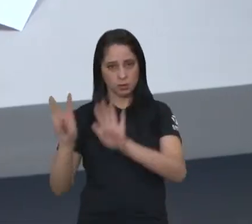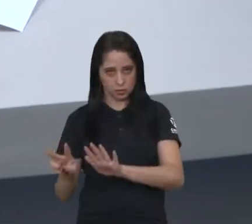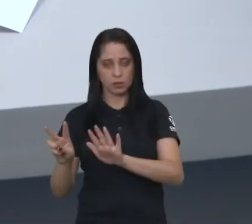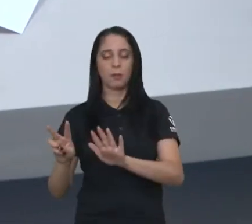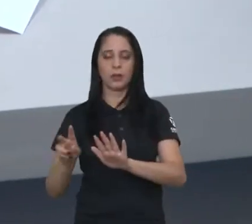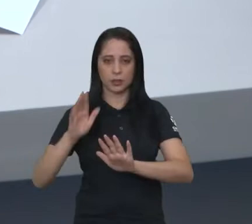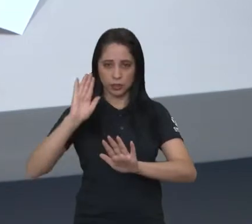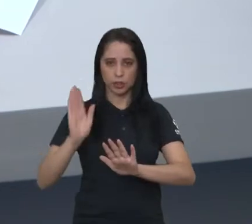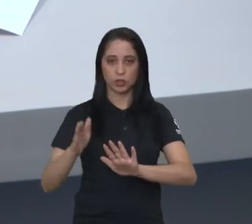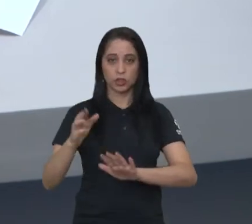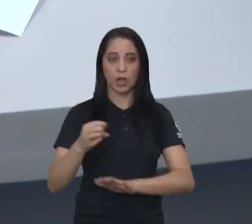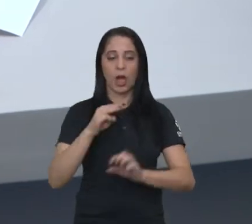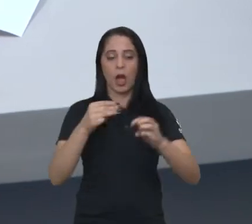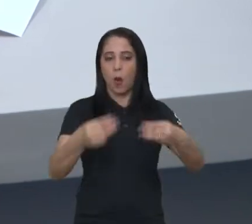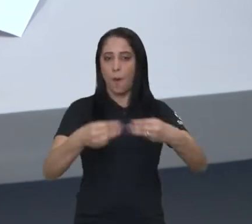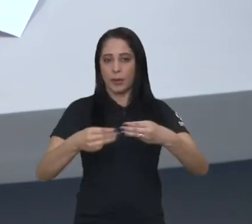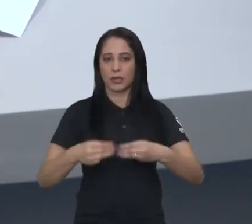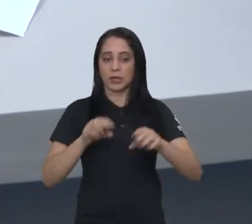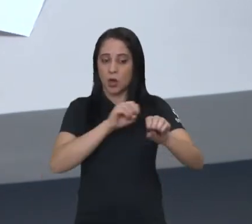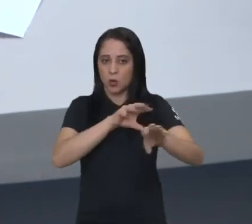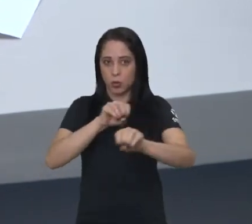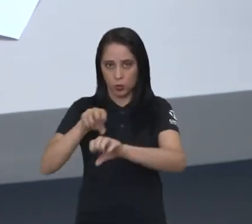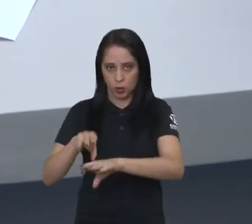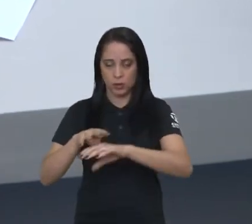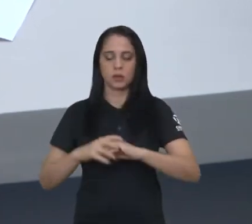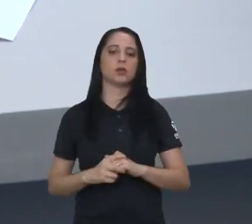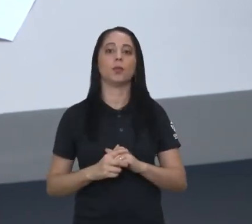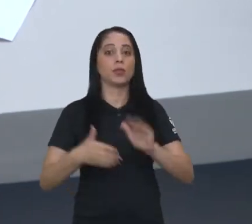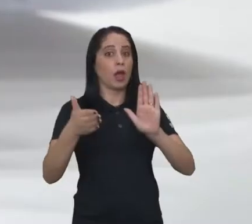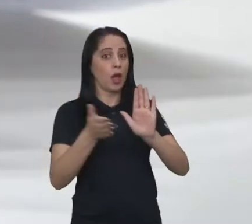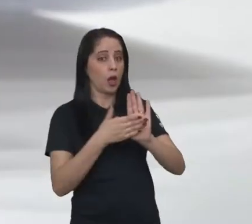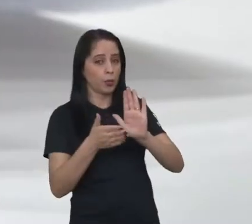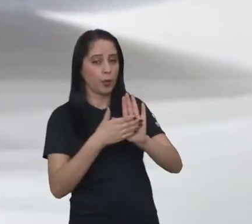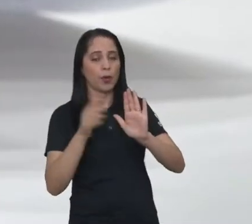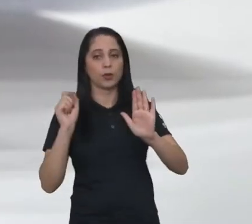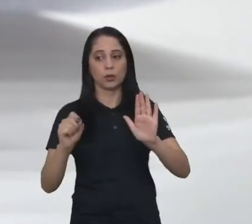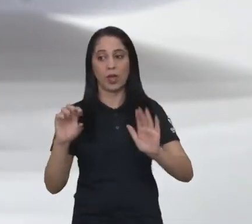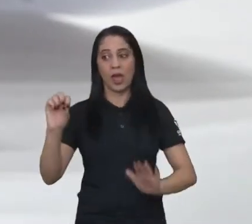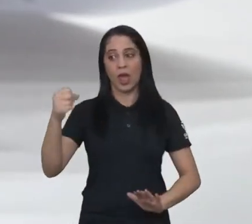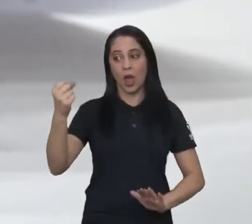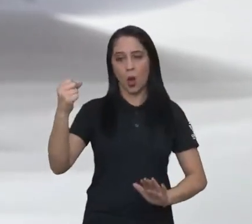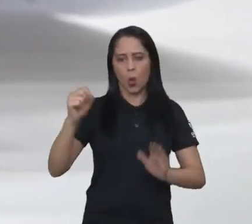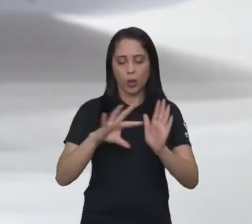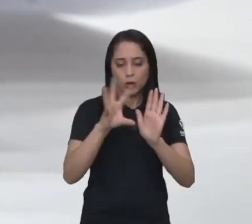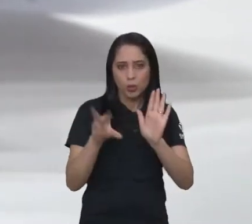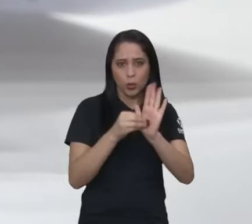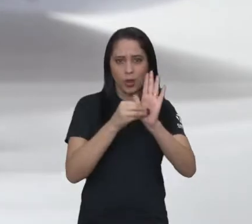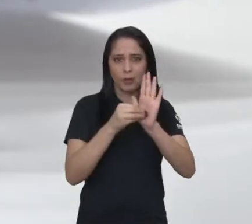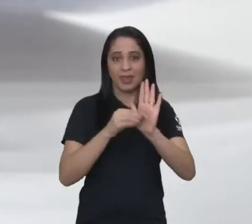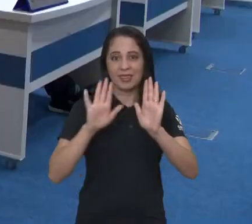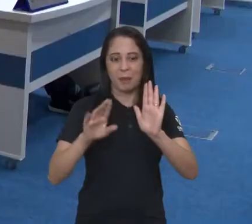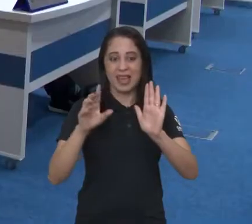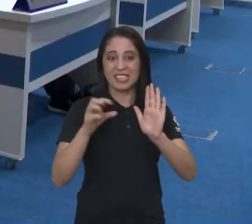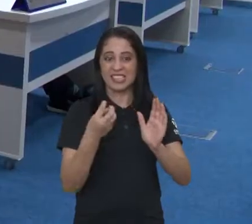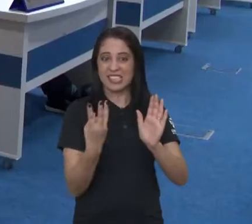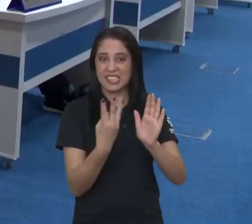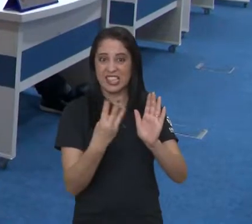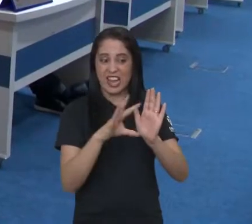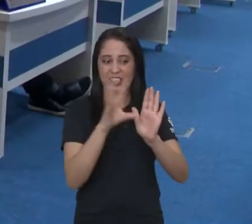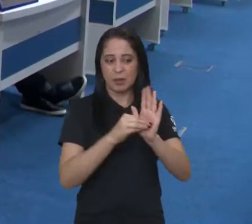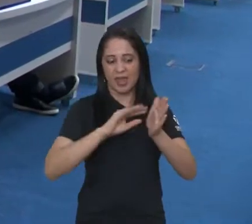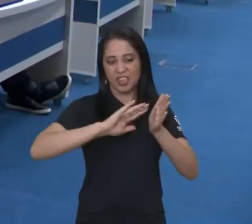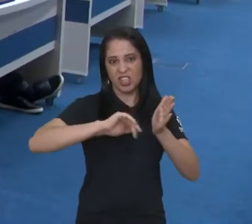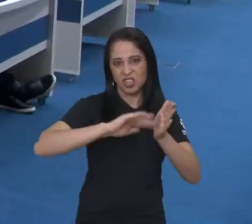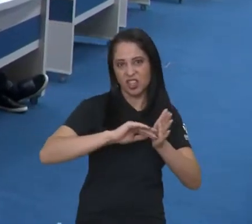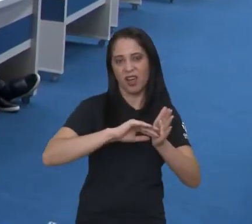conforme reajuste estabelecido pelo Ministério da Educação. A proposta recebeu oito emendas. Três foram